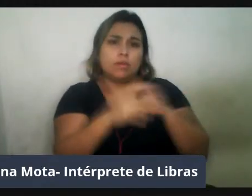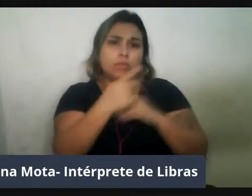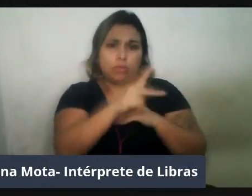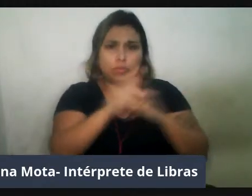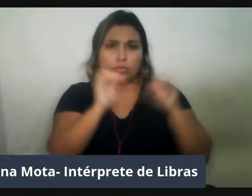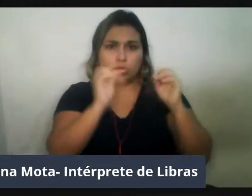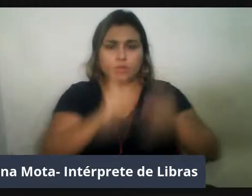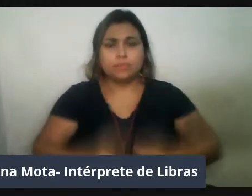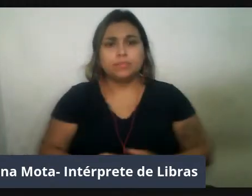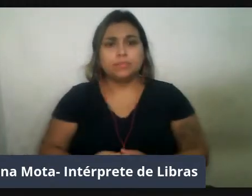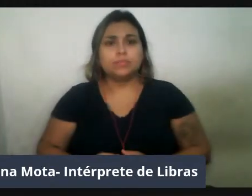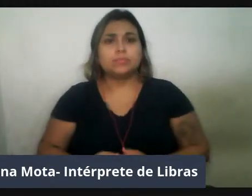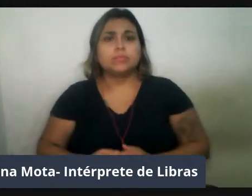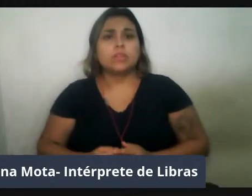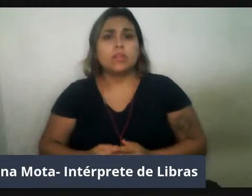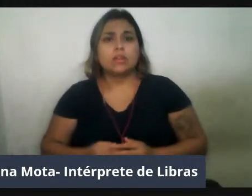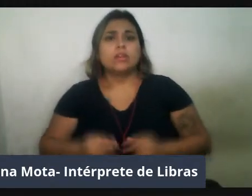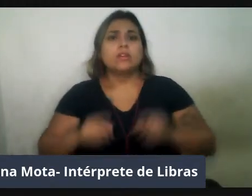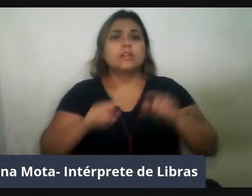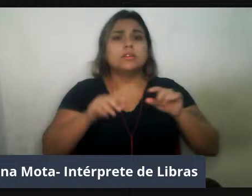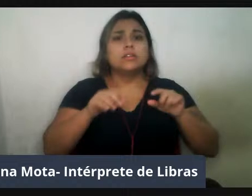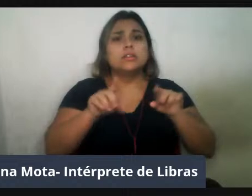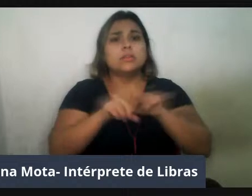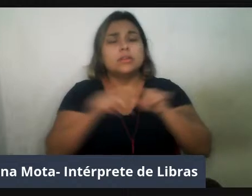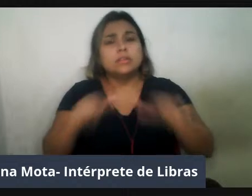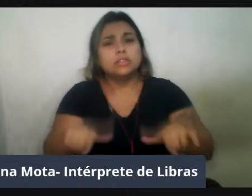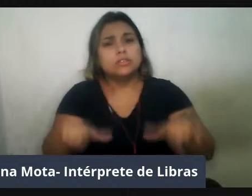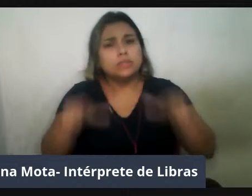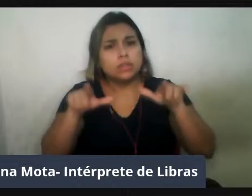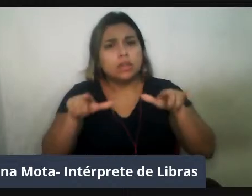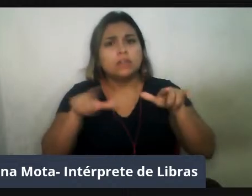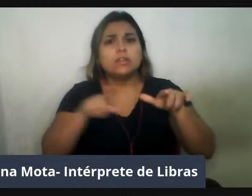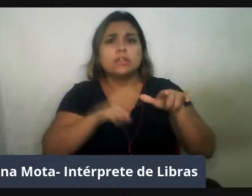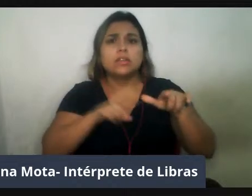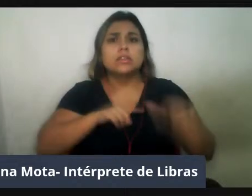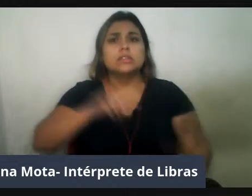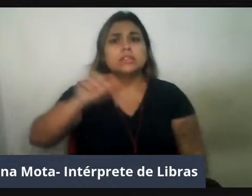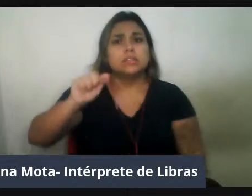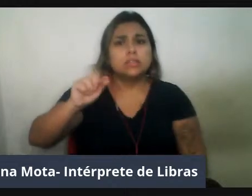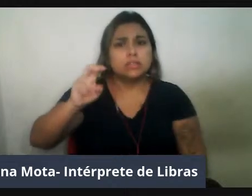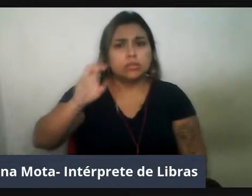Os certificados serão disponíveis a quem obter 75% de frequência no evento.